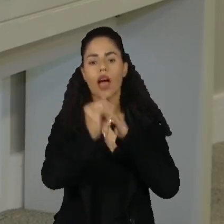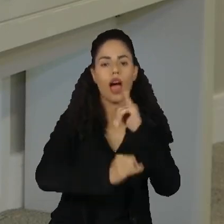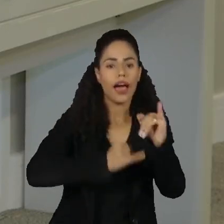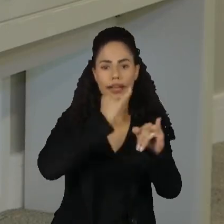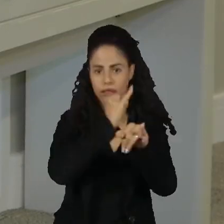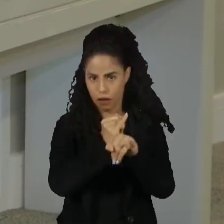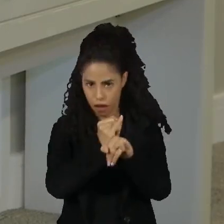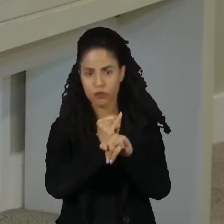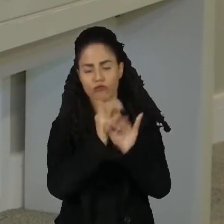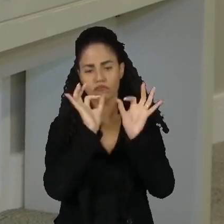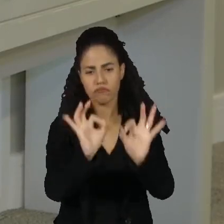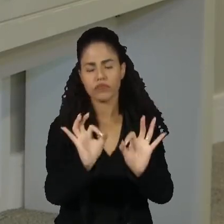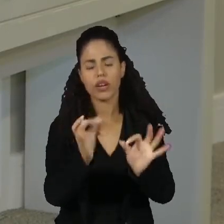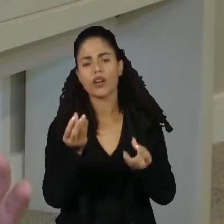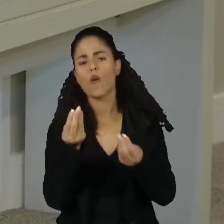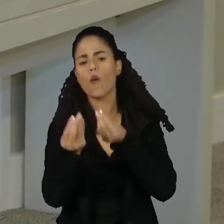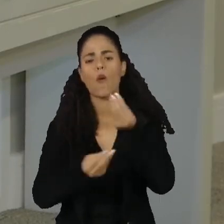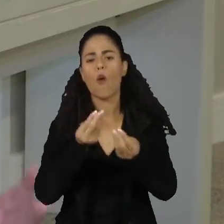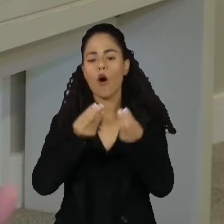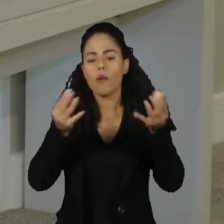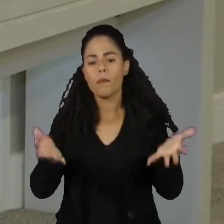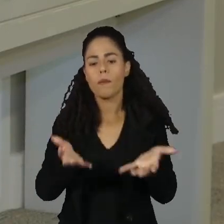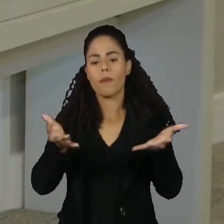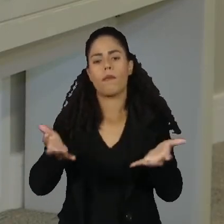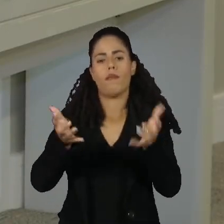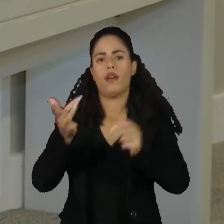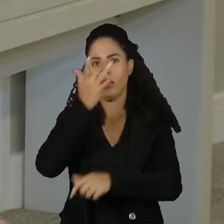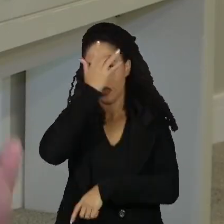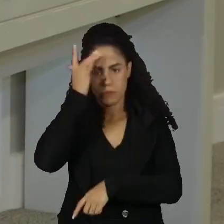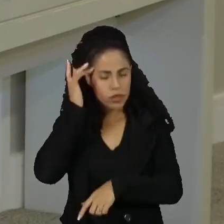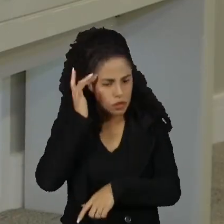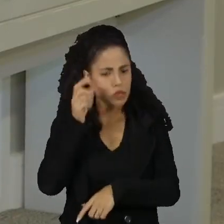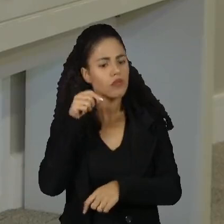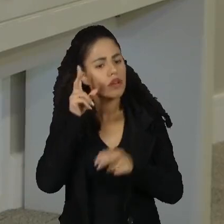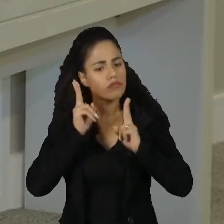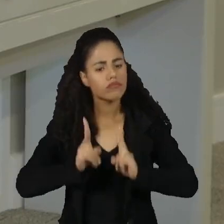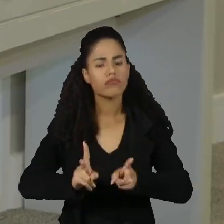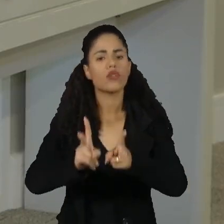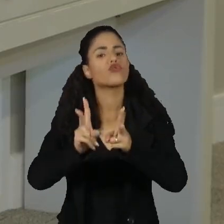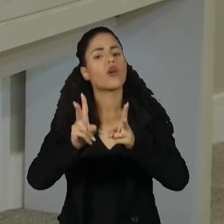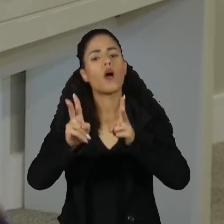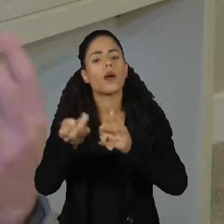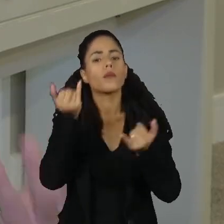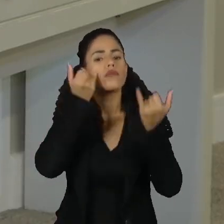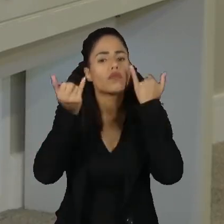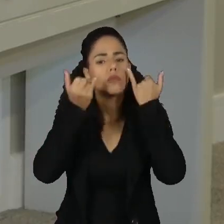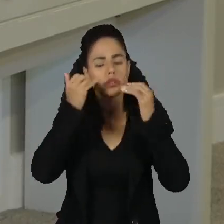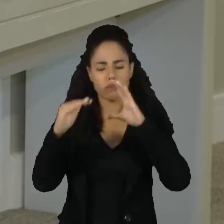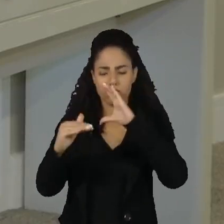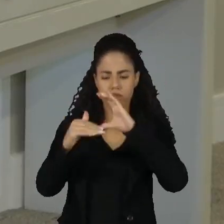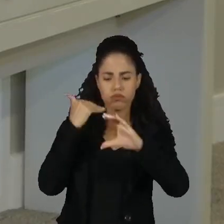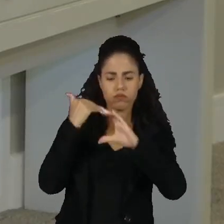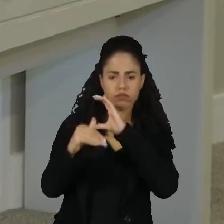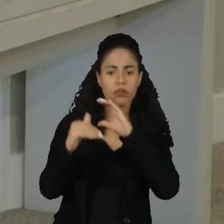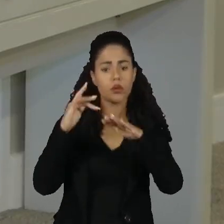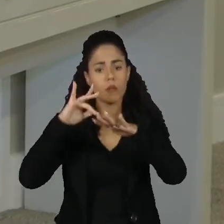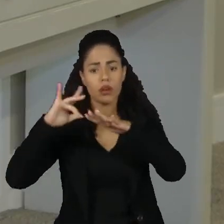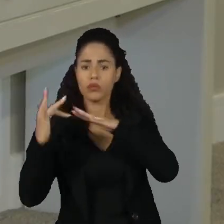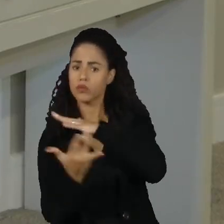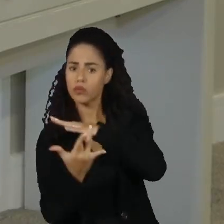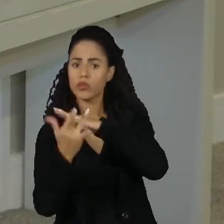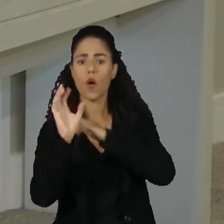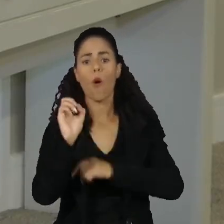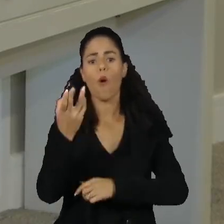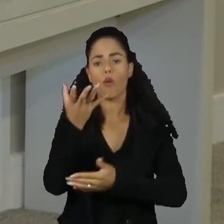pacote de dados. E com isso, incentiva as pessoas a ficarem naquele ambiente onde elas receberem informação, seja uma rede social, seja